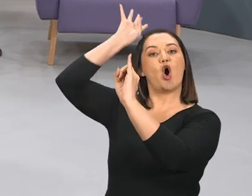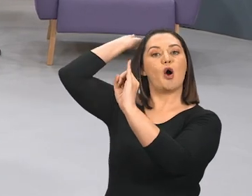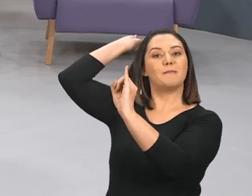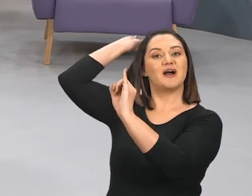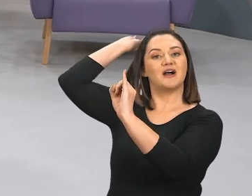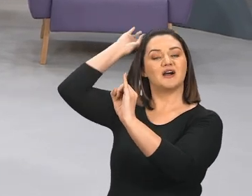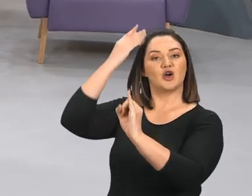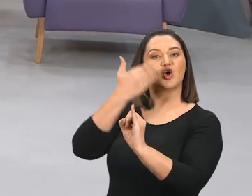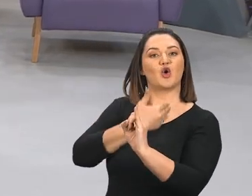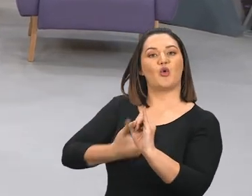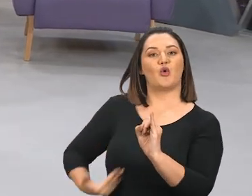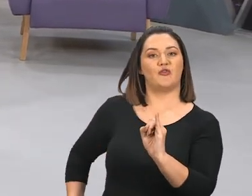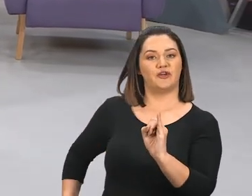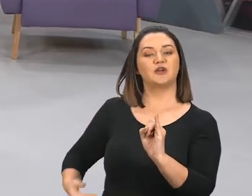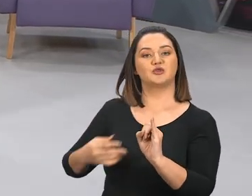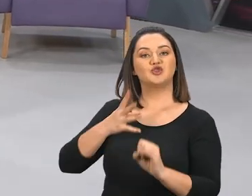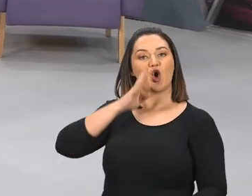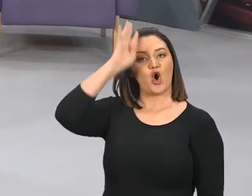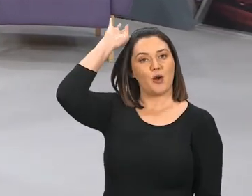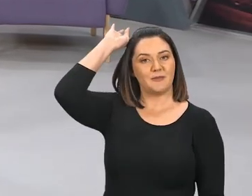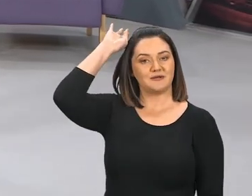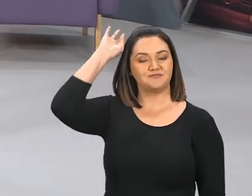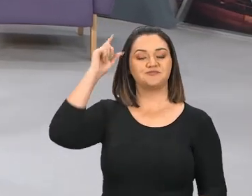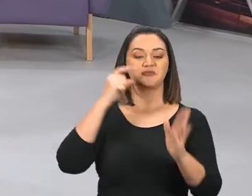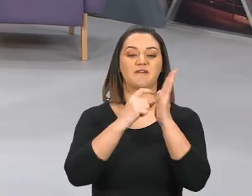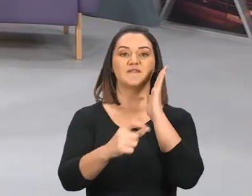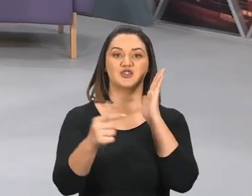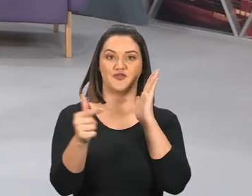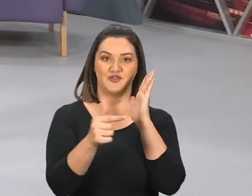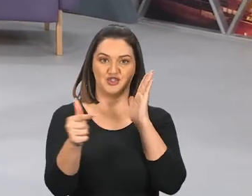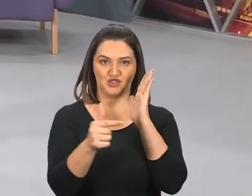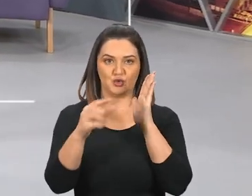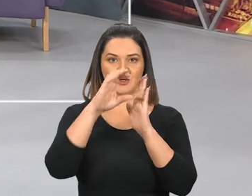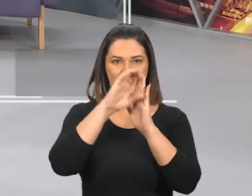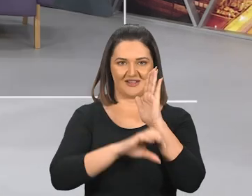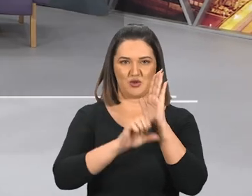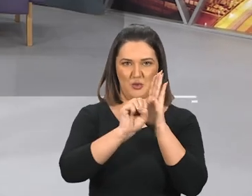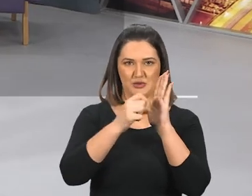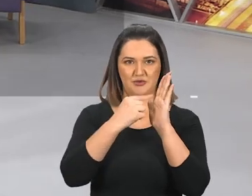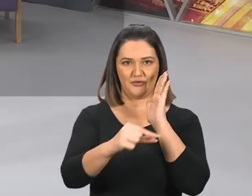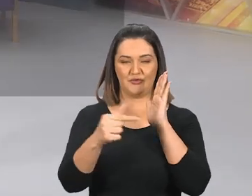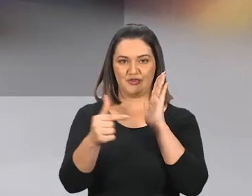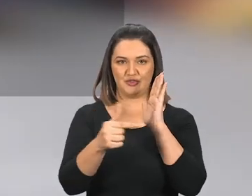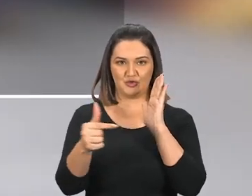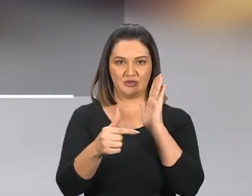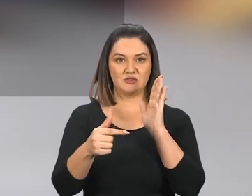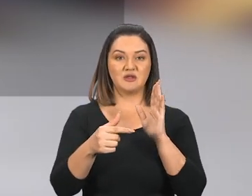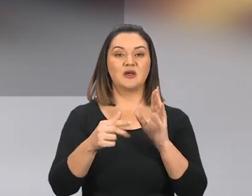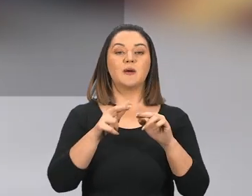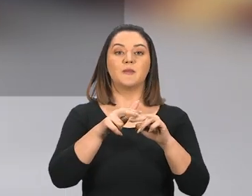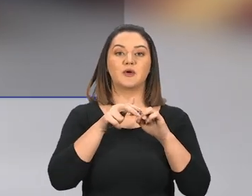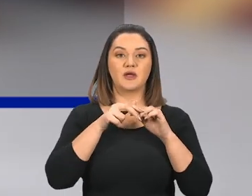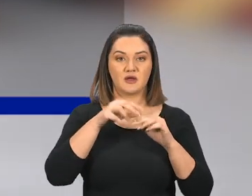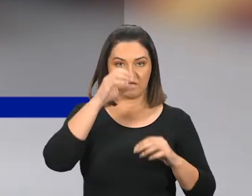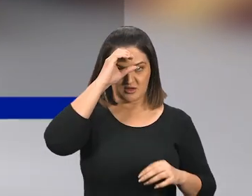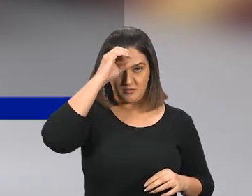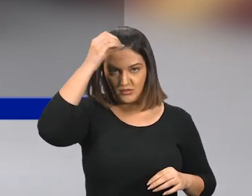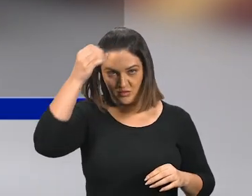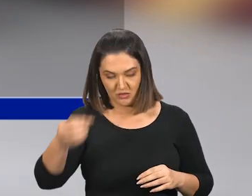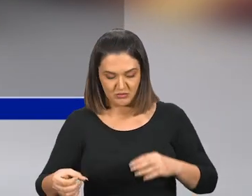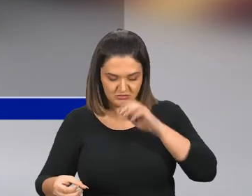Você está vendo quantos detalhes tem aqui? E se você for para o verso 22, Daniel 8, 22, Fala assim, O ter sido quebrado,